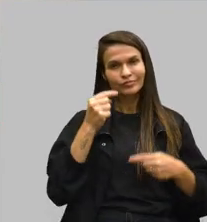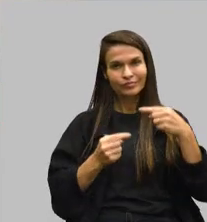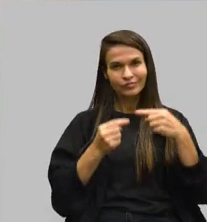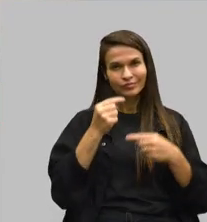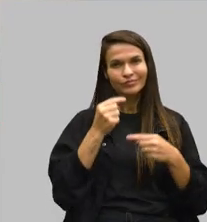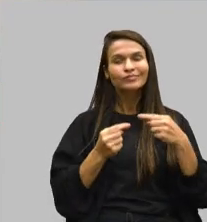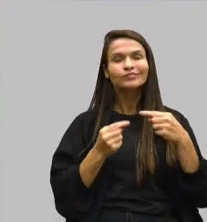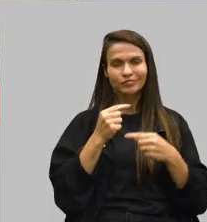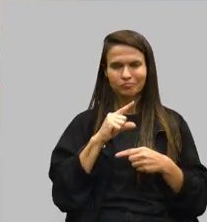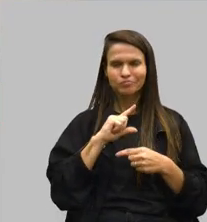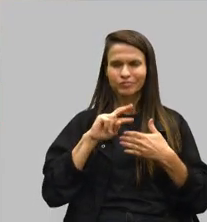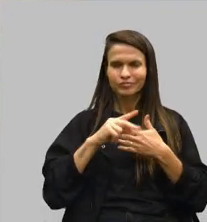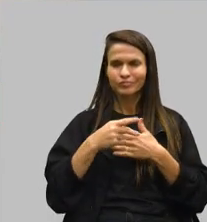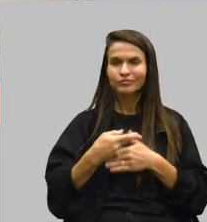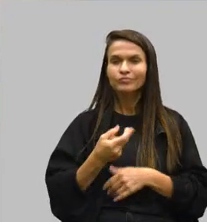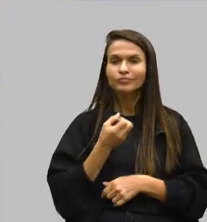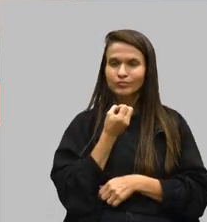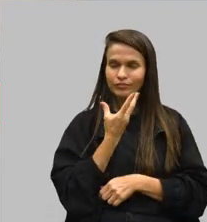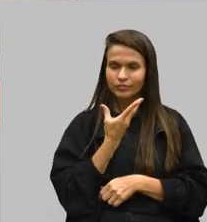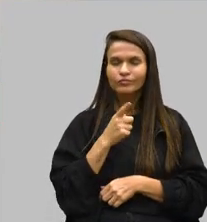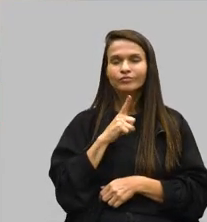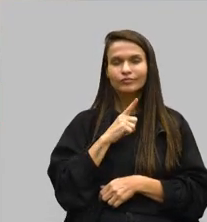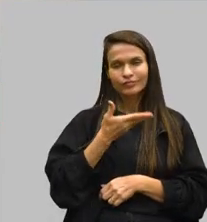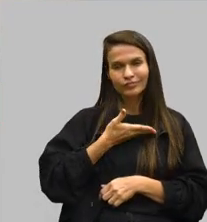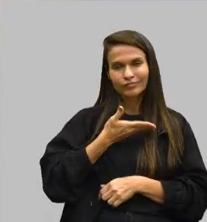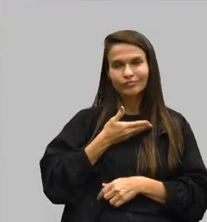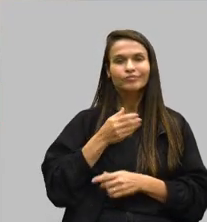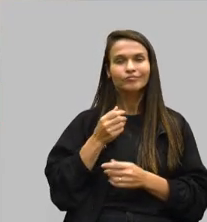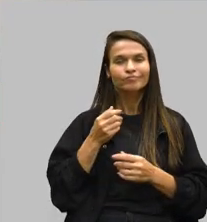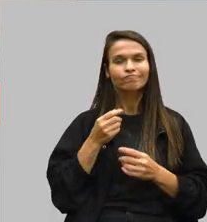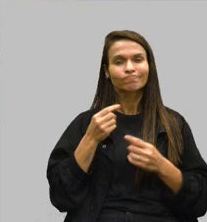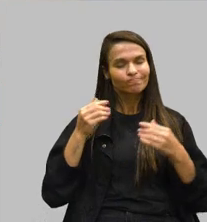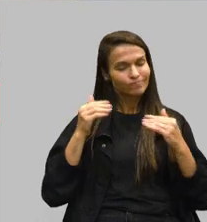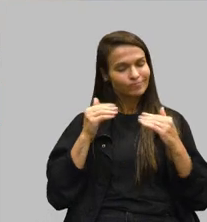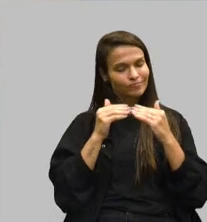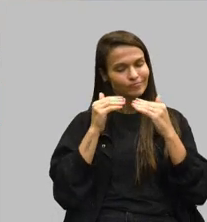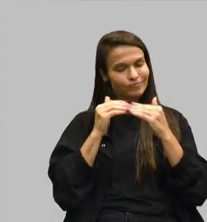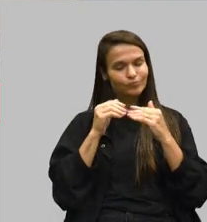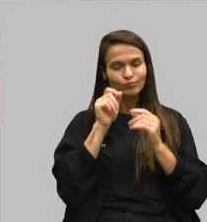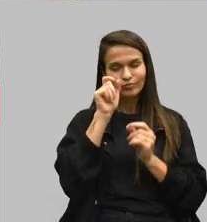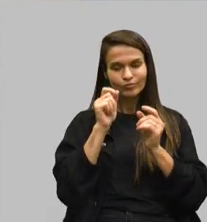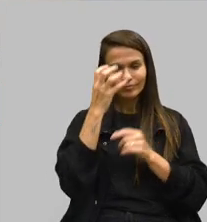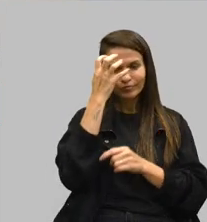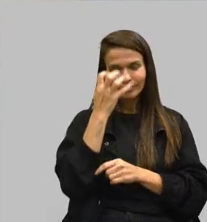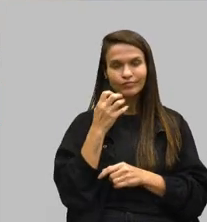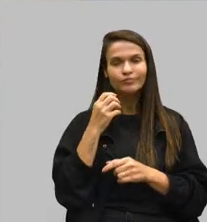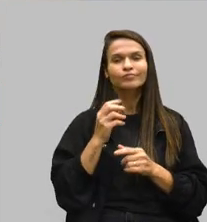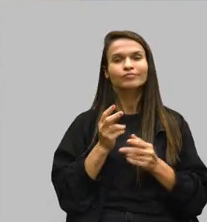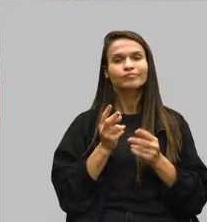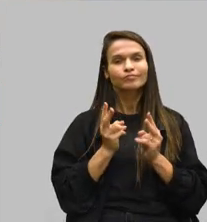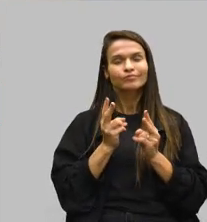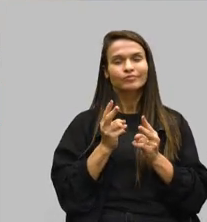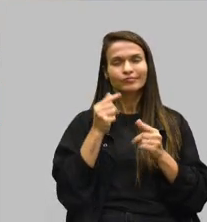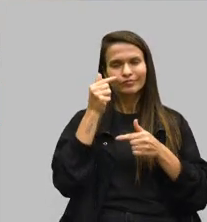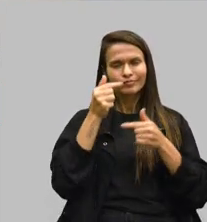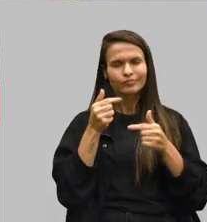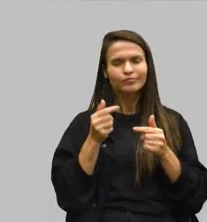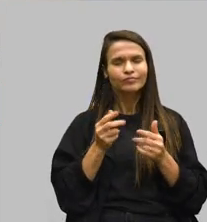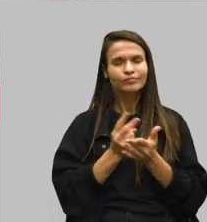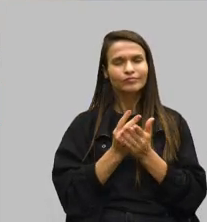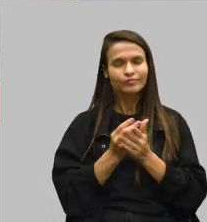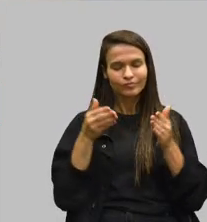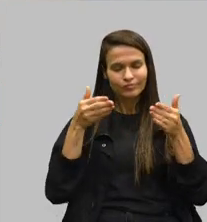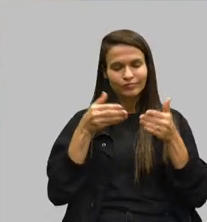frutos e temos amizades aí que nós compactamos com pessoas sérias, que têm o mesmo trabalho, o mesmo foco. Você falou em